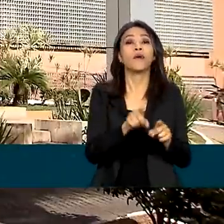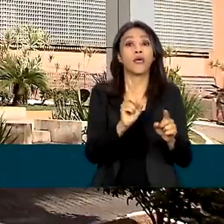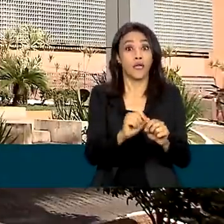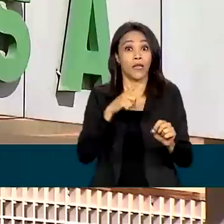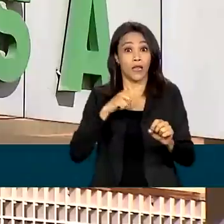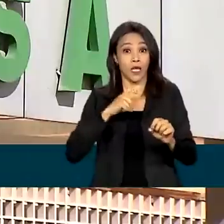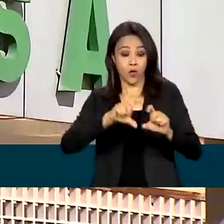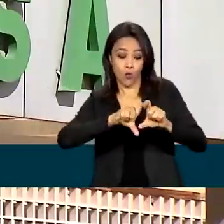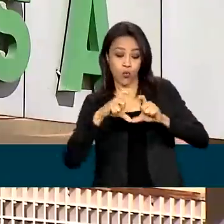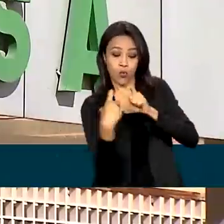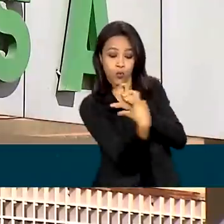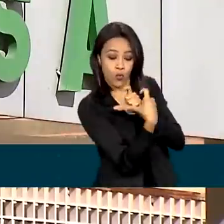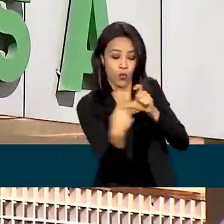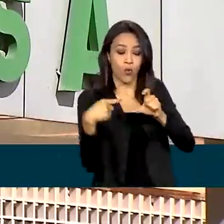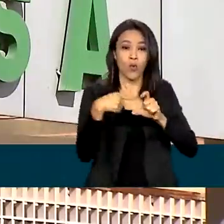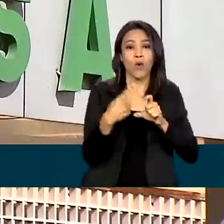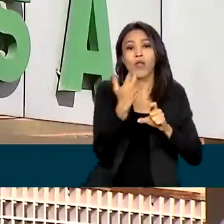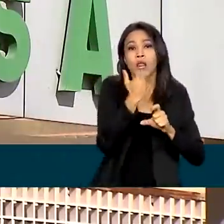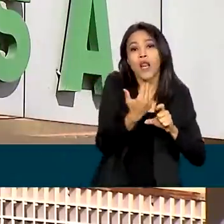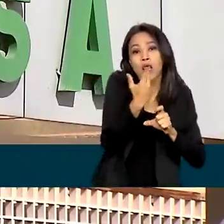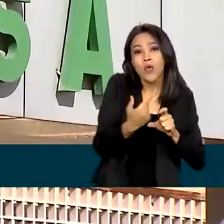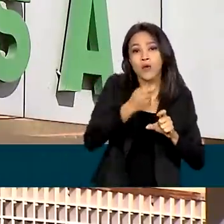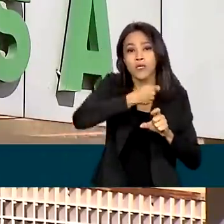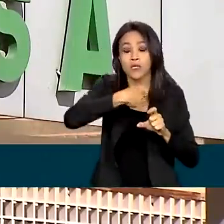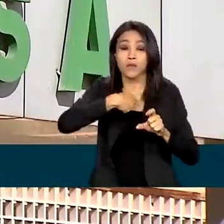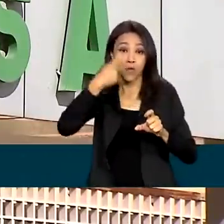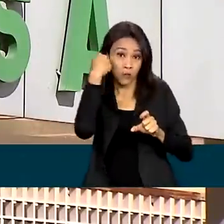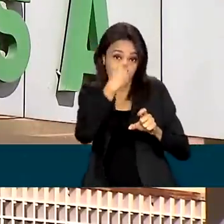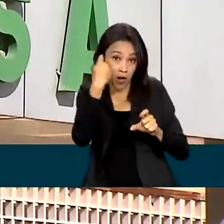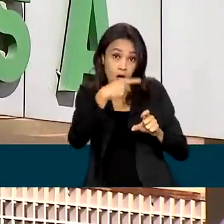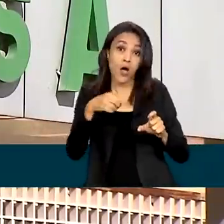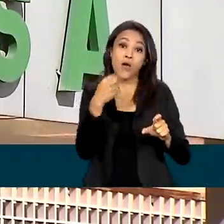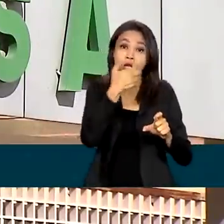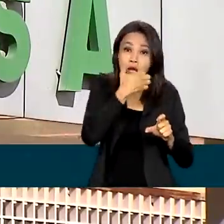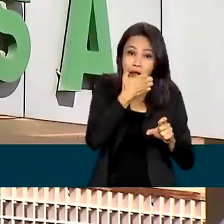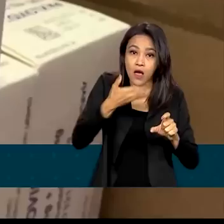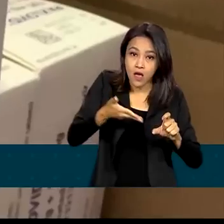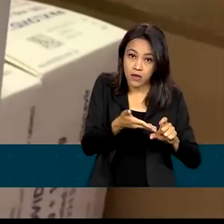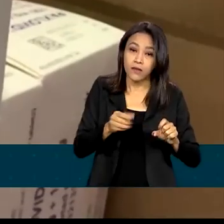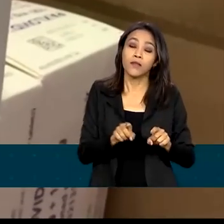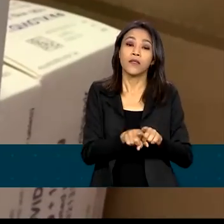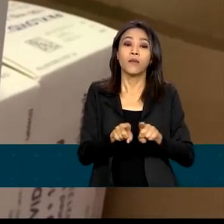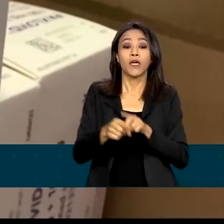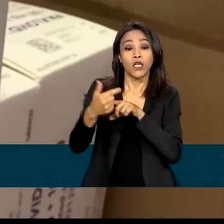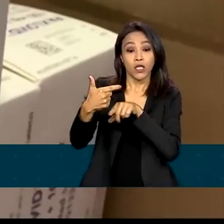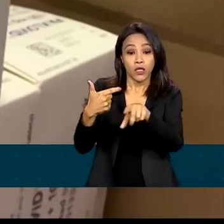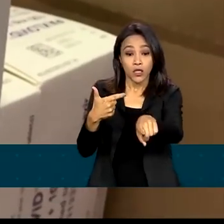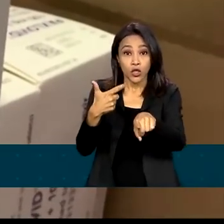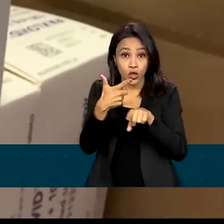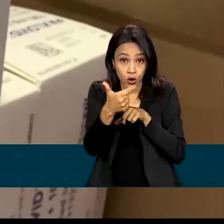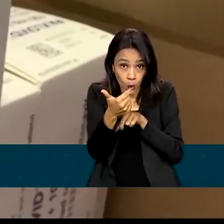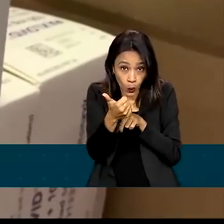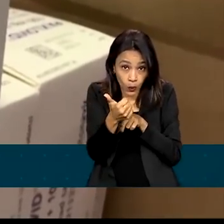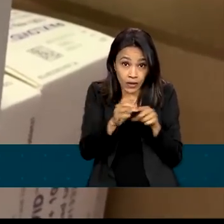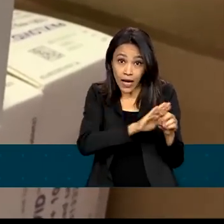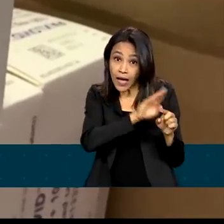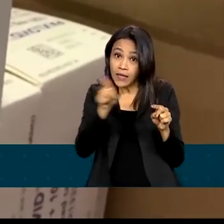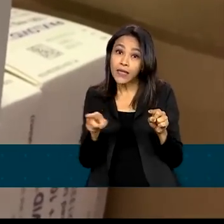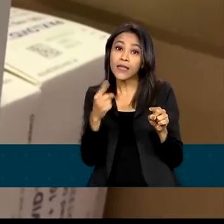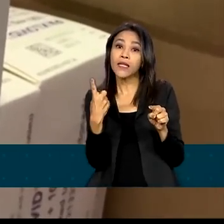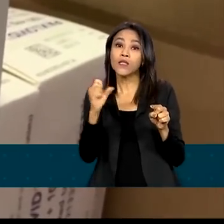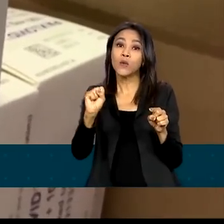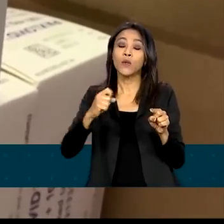português e espanhol. Também foi aprovada a ampliação da validade do medicamento de 12 para 18 meses. A medida